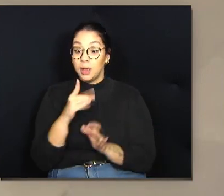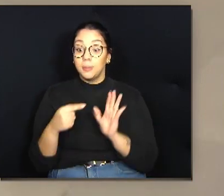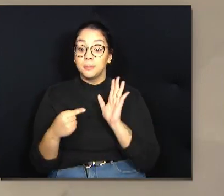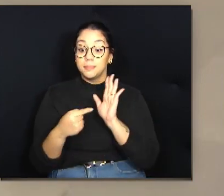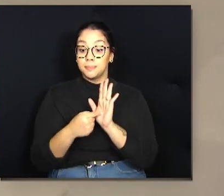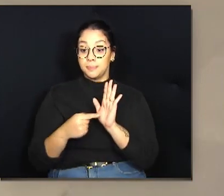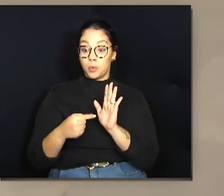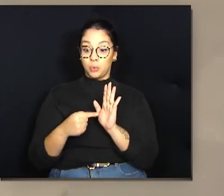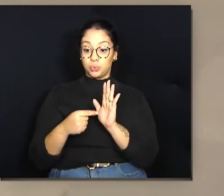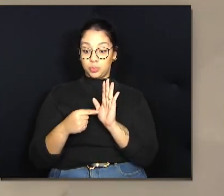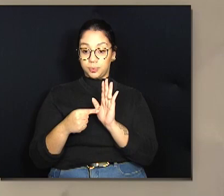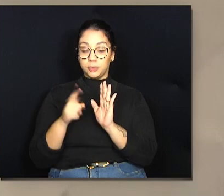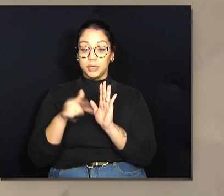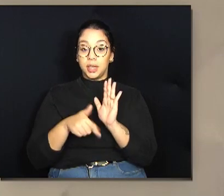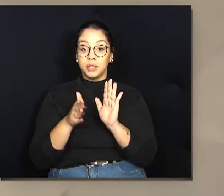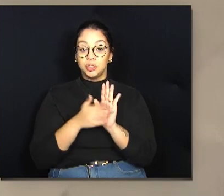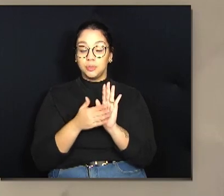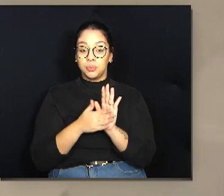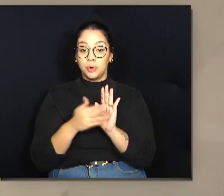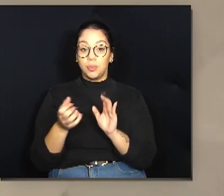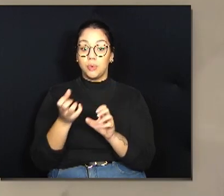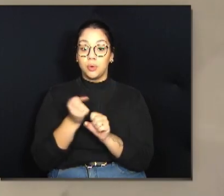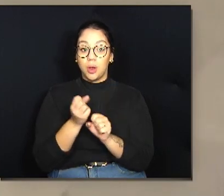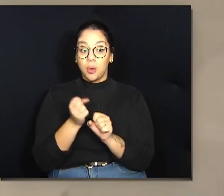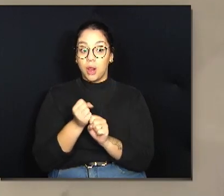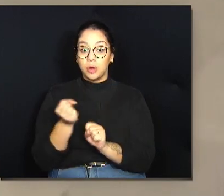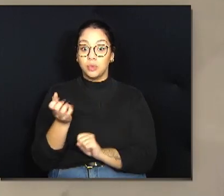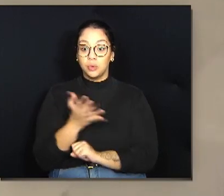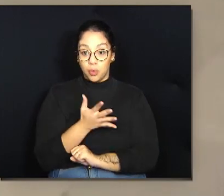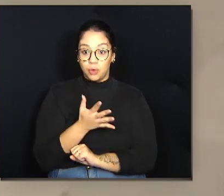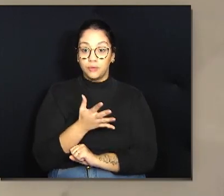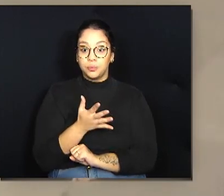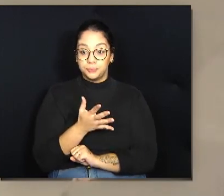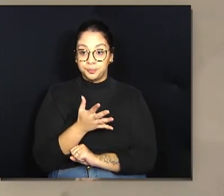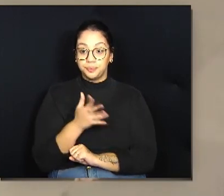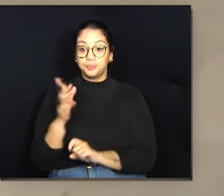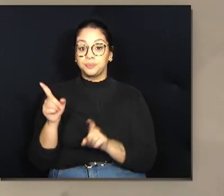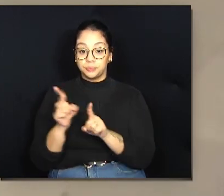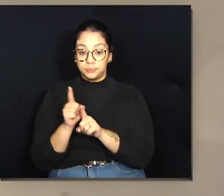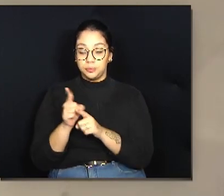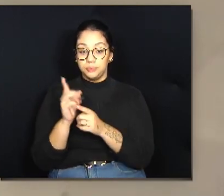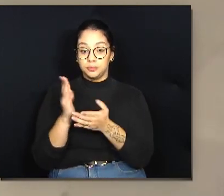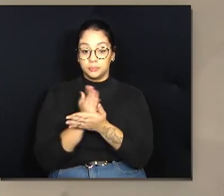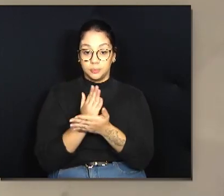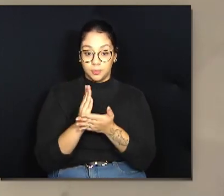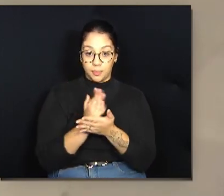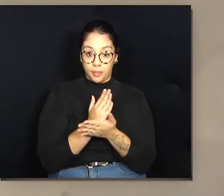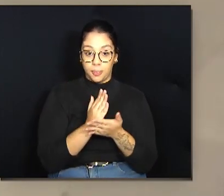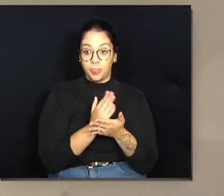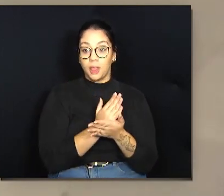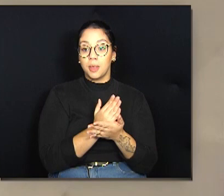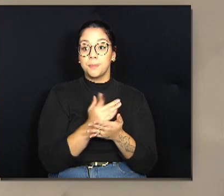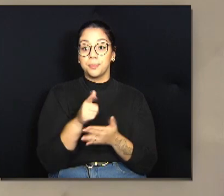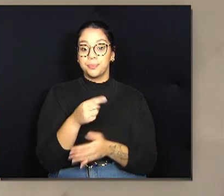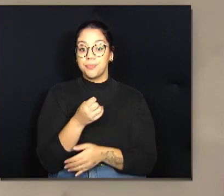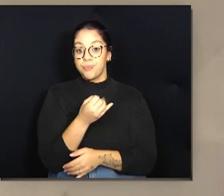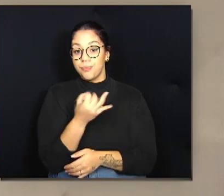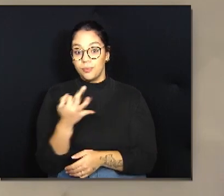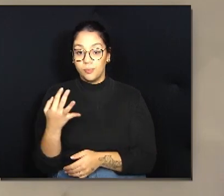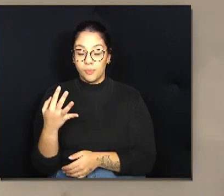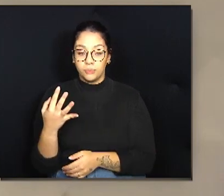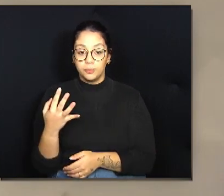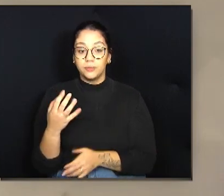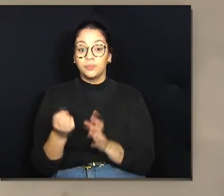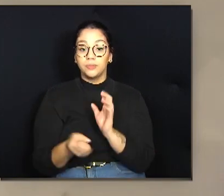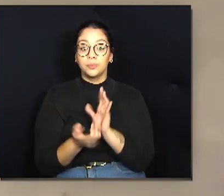propor o novo cálculo, um novo parcelamento com alíquotas diferentes, criar